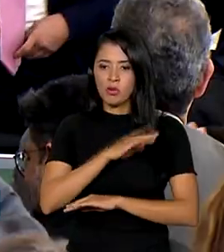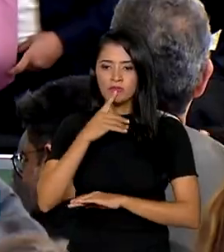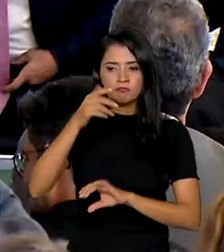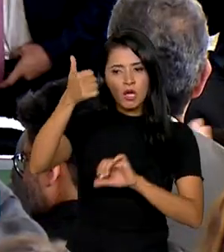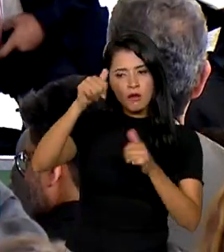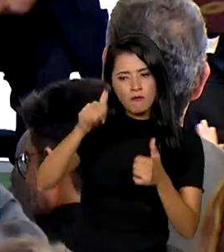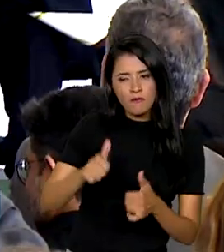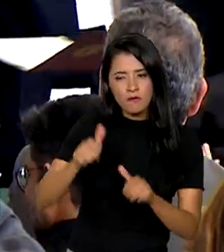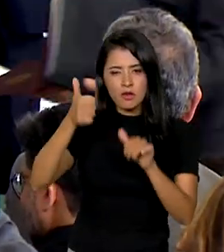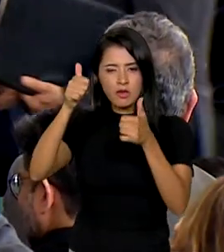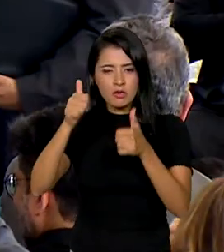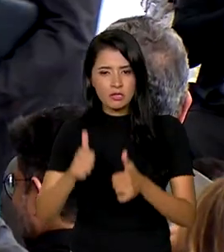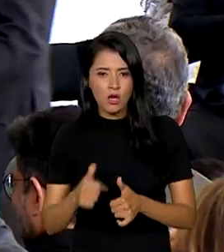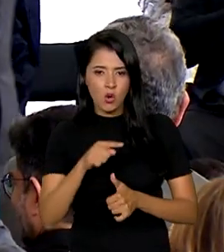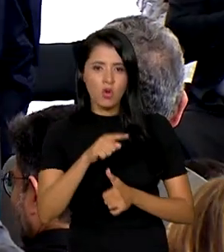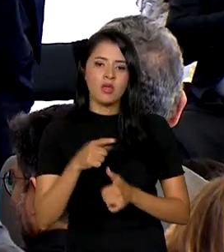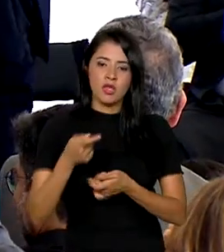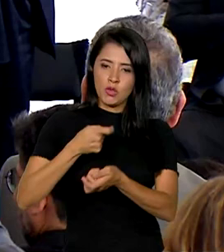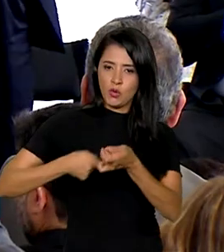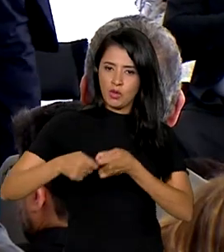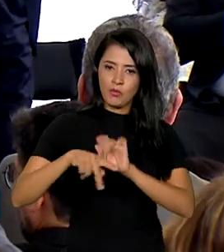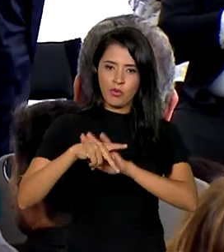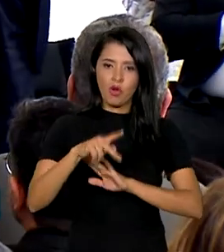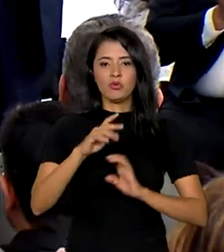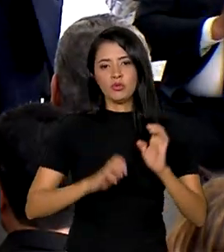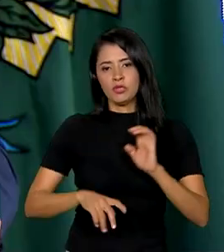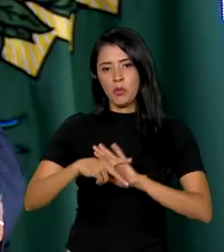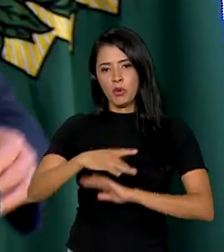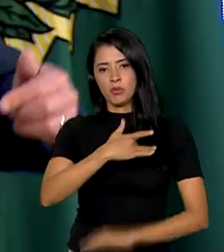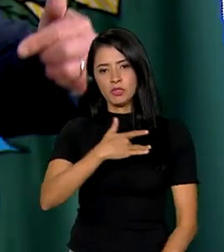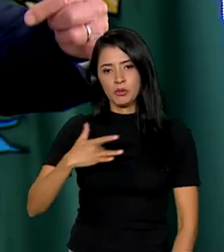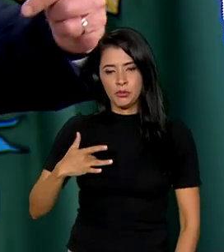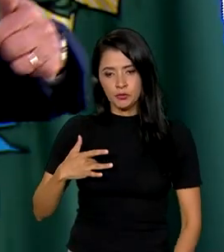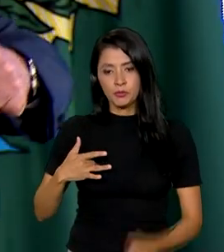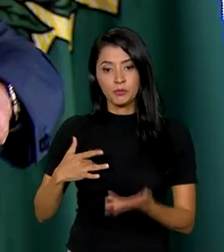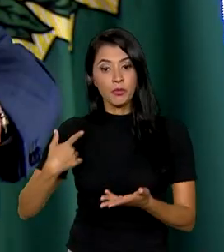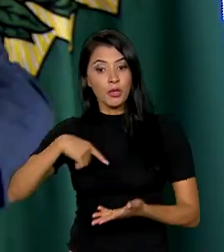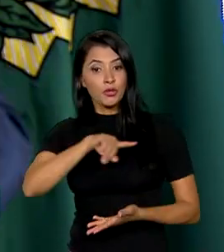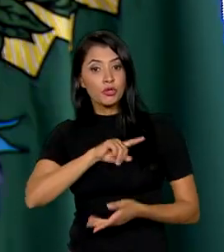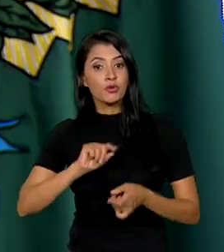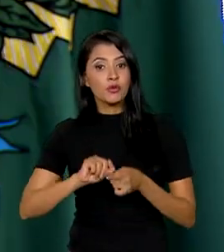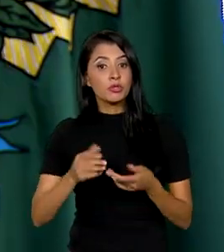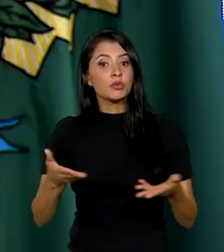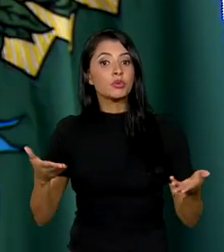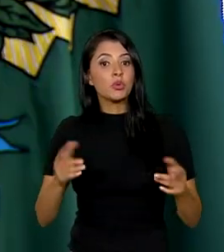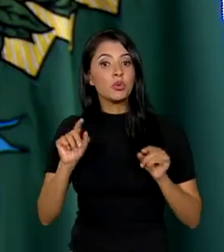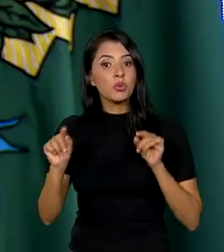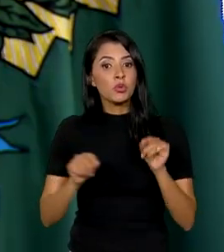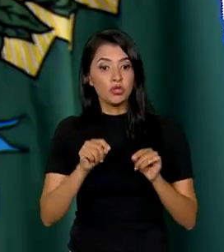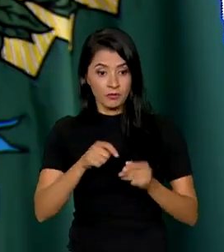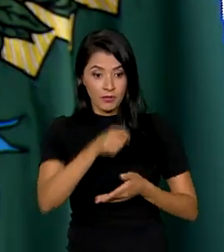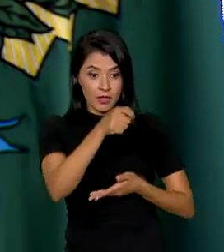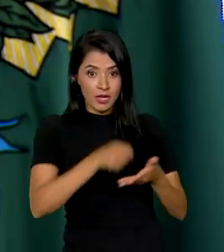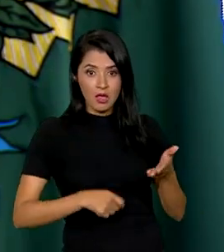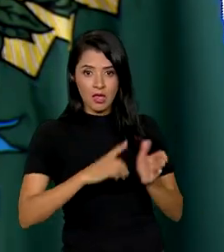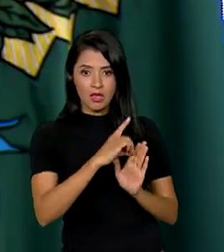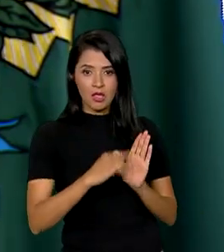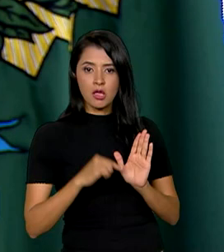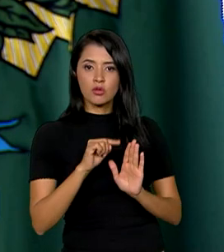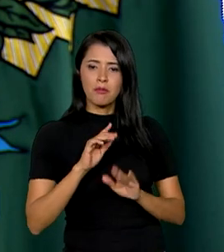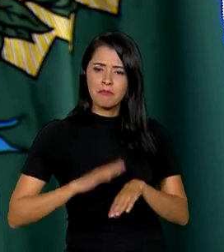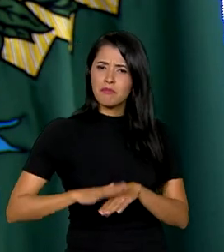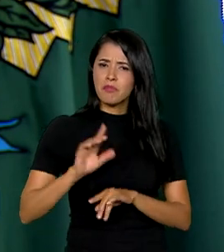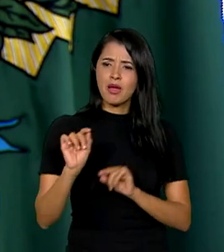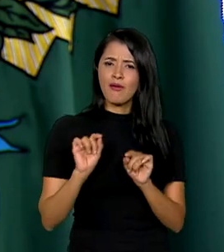avaliação do Complexo Econômico Industrial da Saúde. O que nós estamos fazendo hoje com esse ato é mais